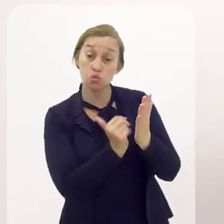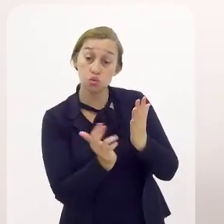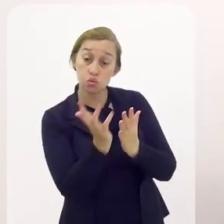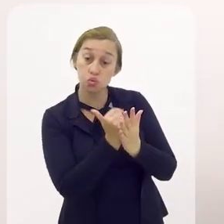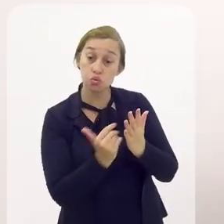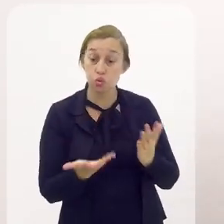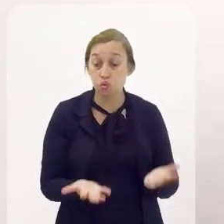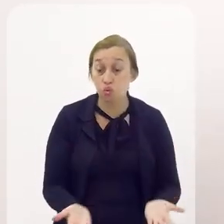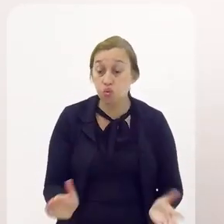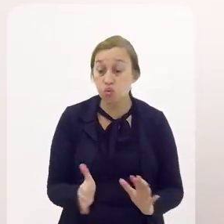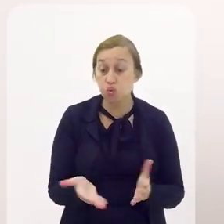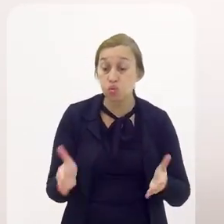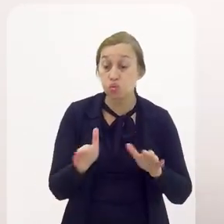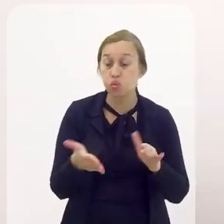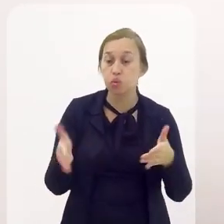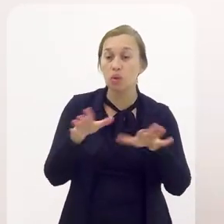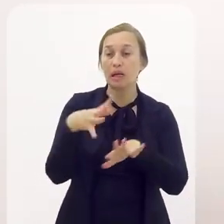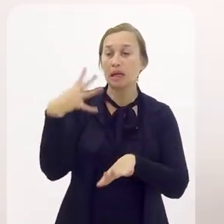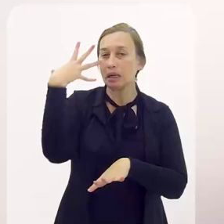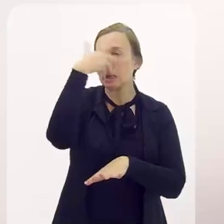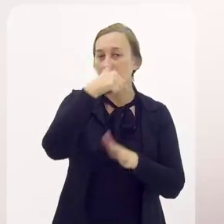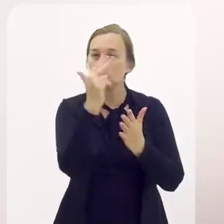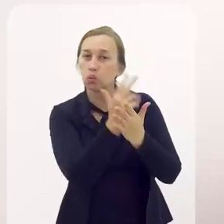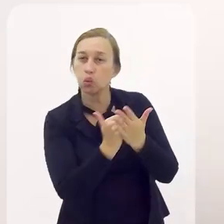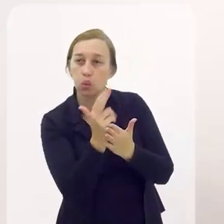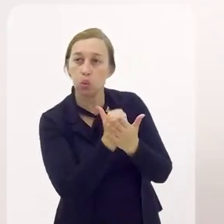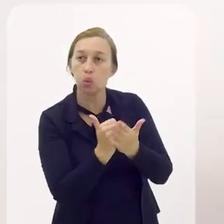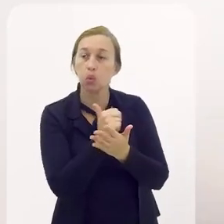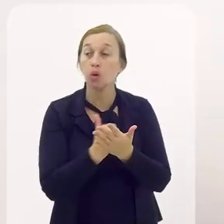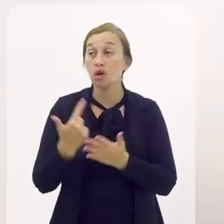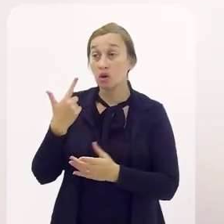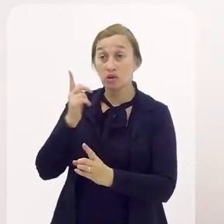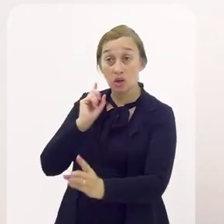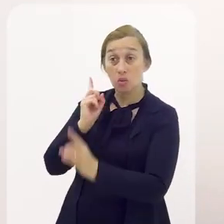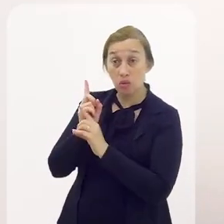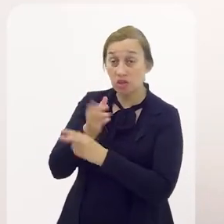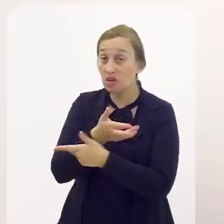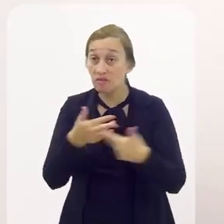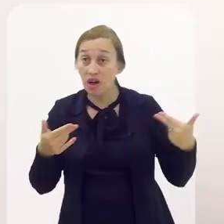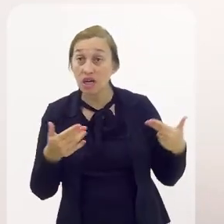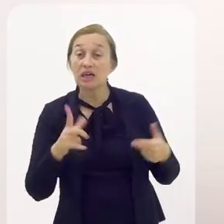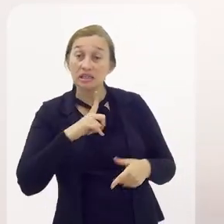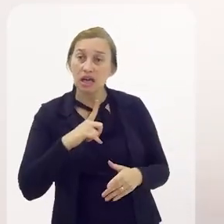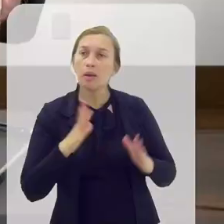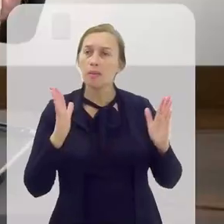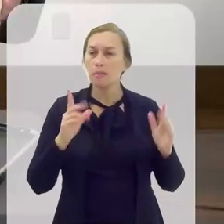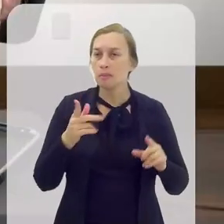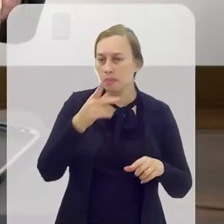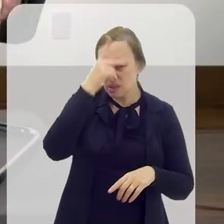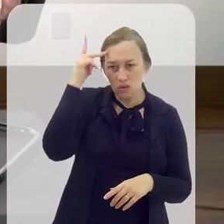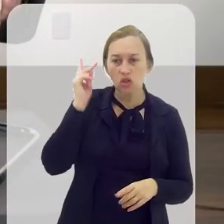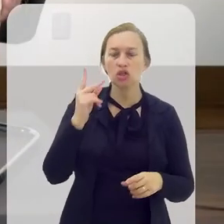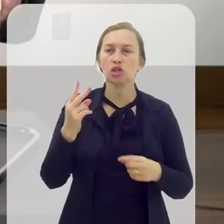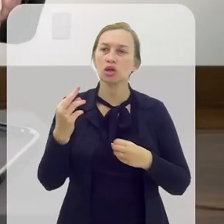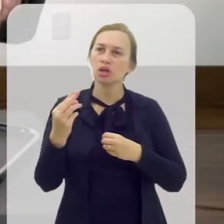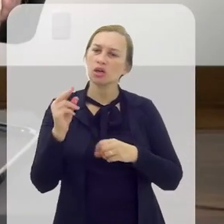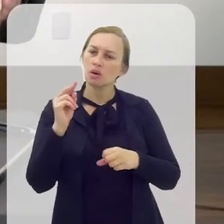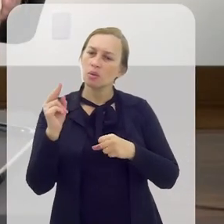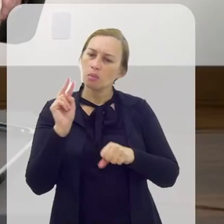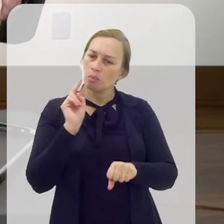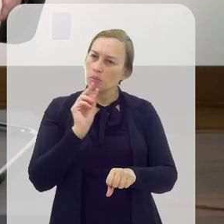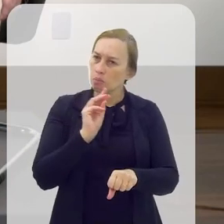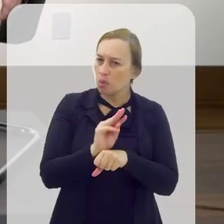esculturas. Esculturas que são lindas. São. E hoje você encontra muito. E tem gente que usa como